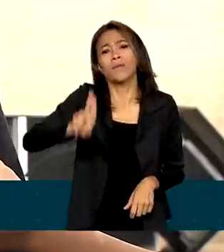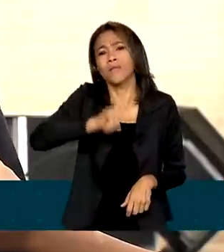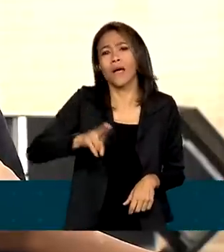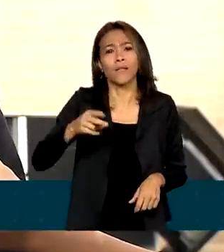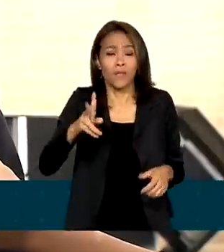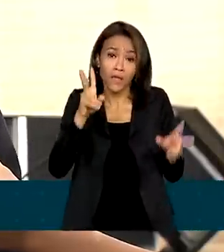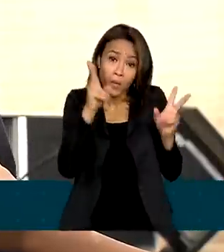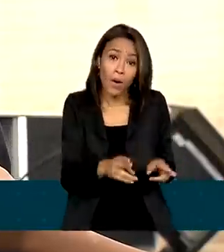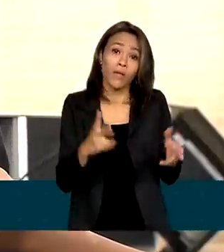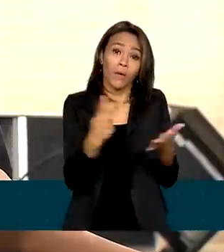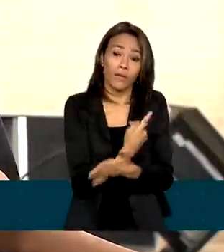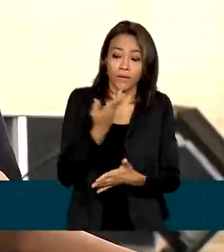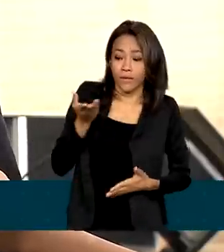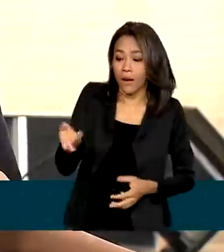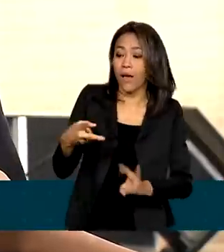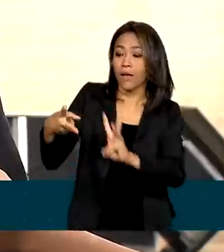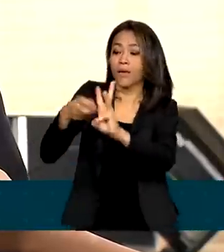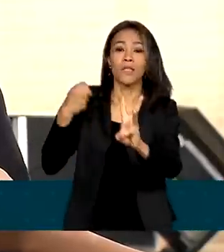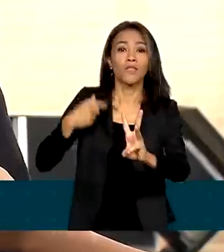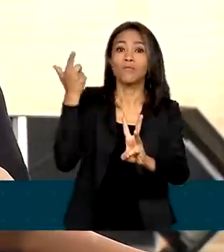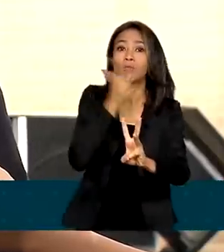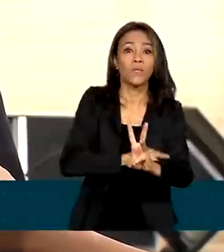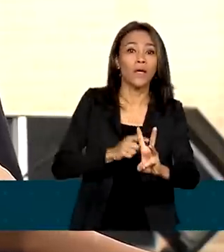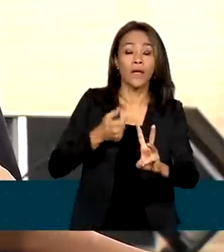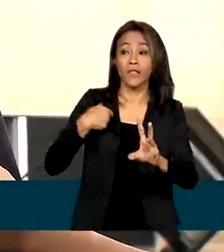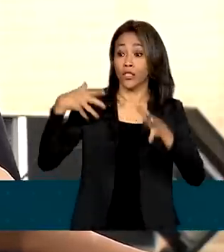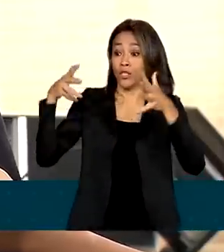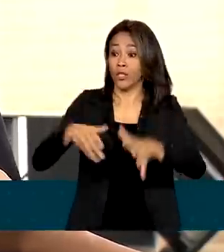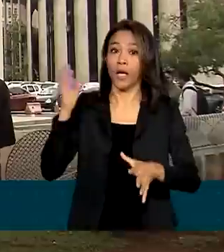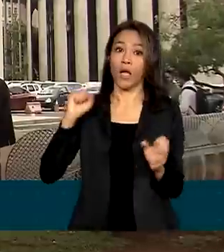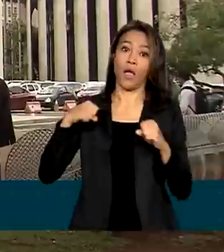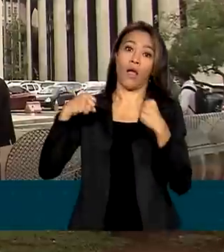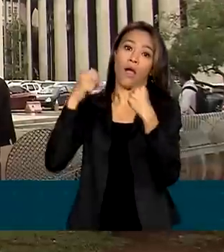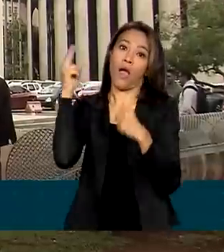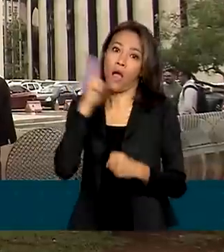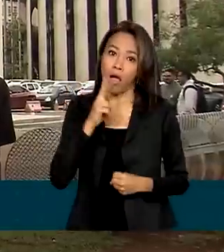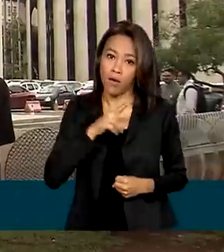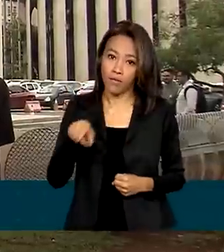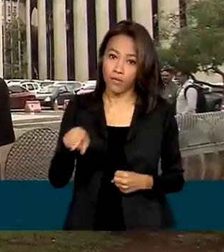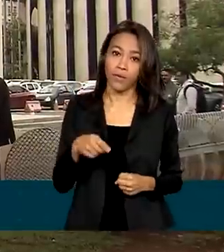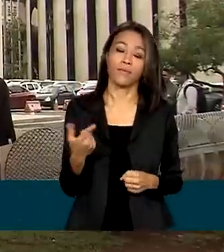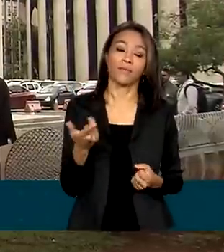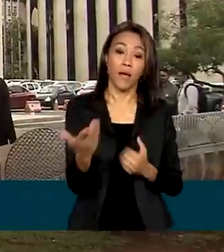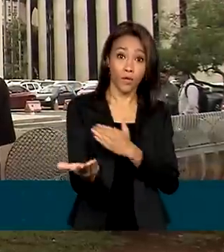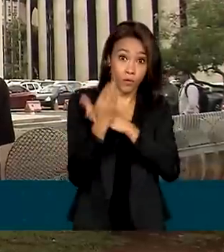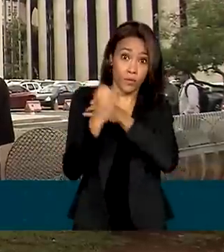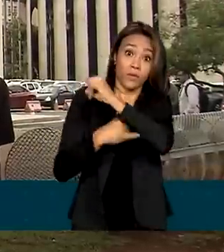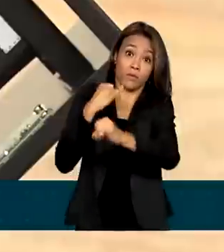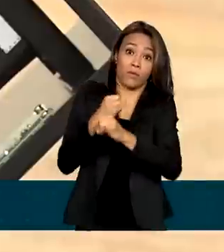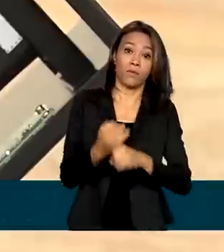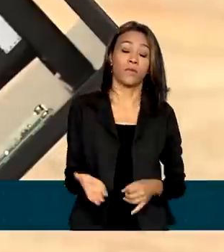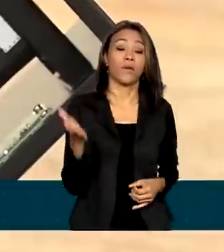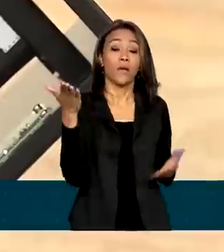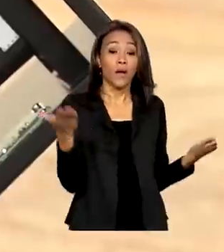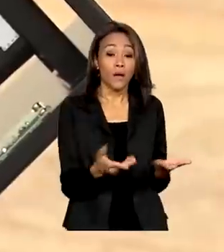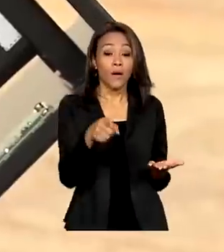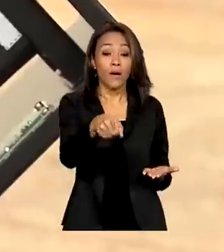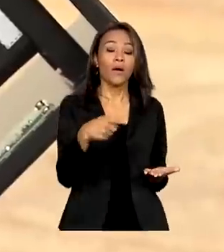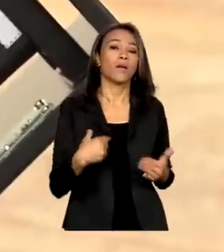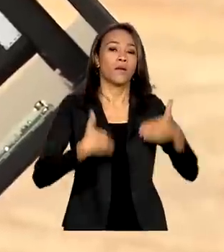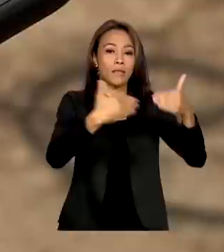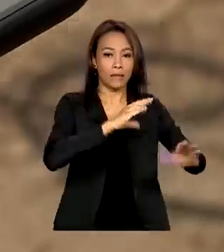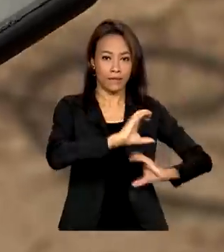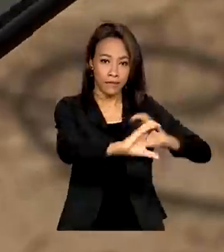como está acontecendo lá, que não tem como se chegar tão rápido com o sistema fixo. O Ministério das Comunicações agora estuda a possibilidade de